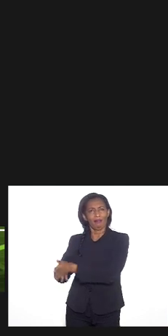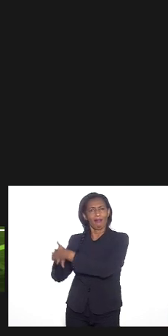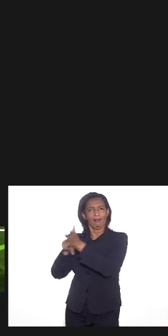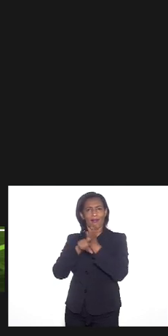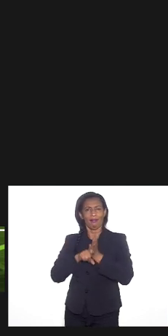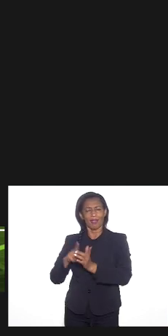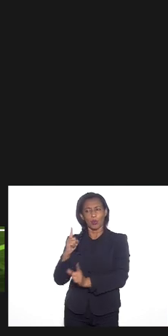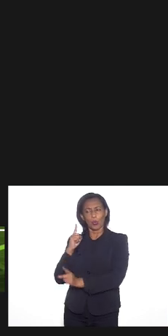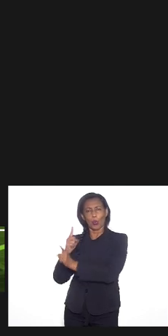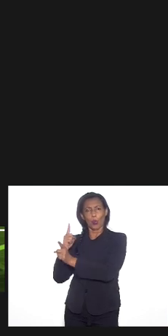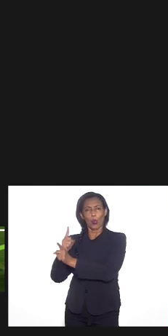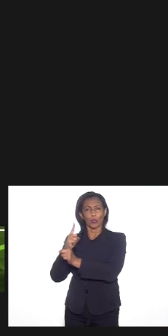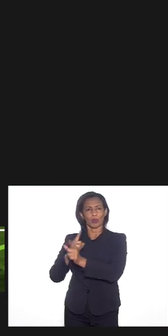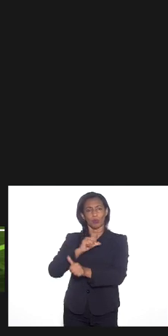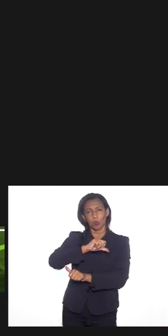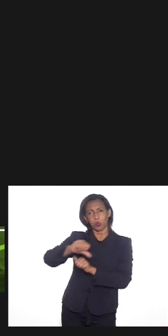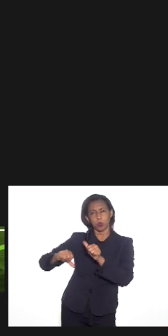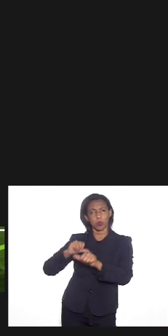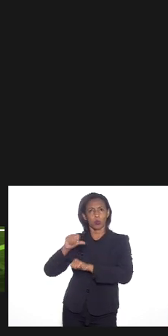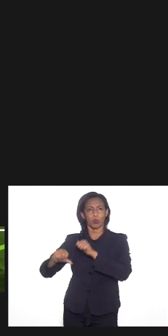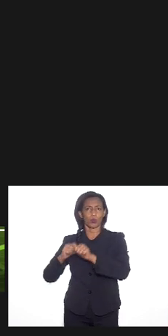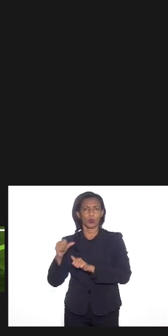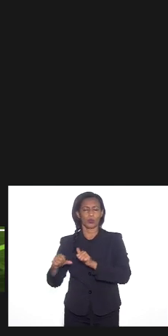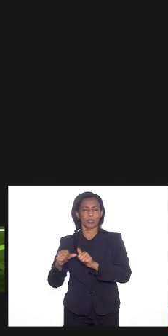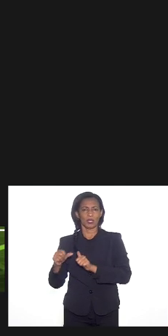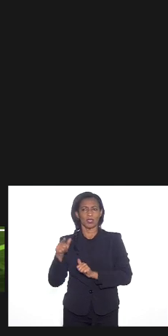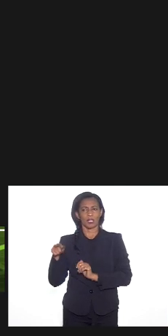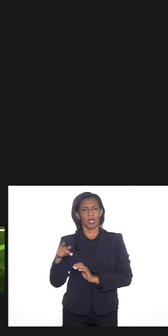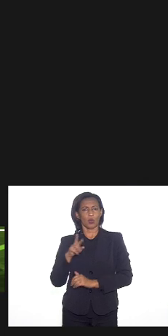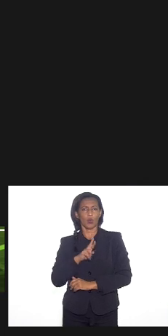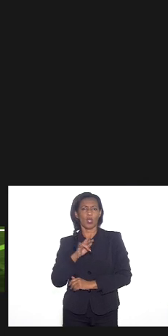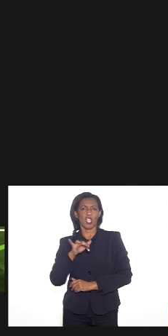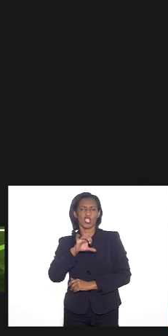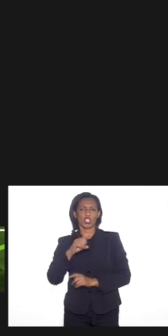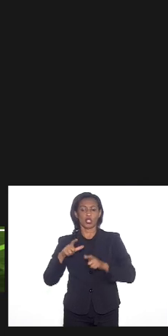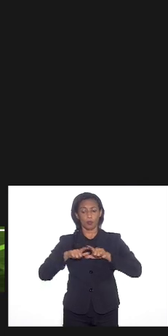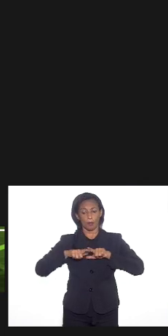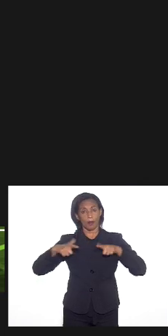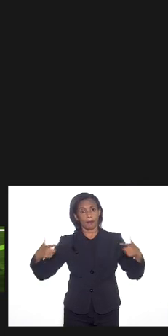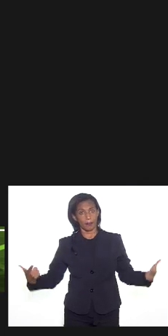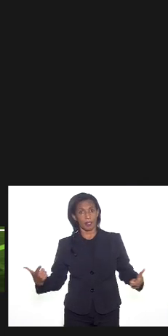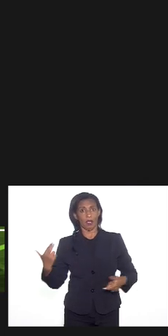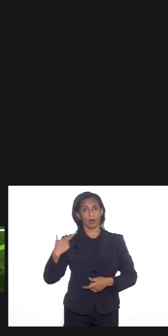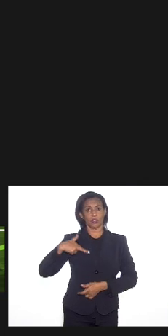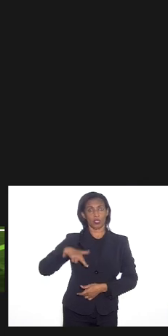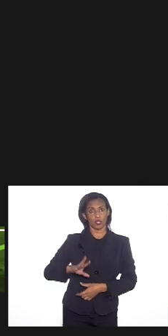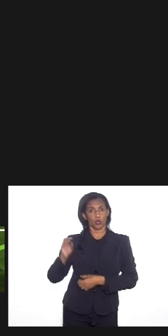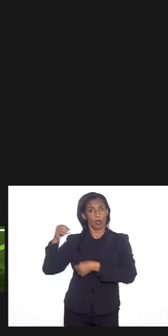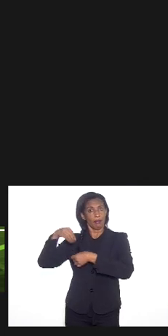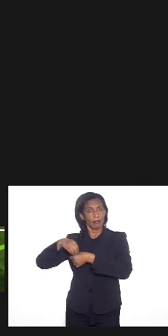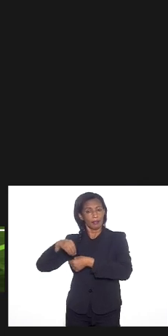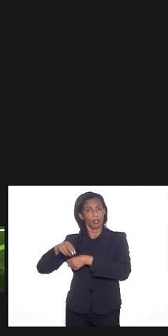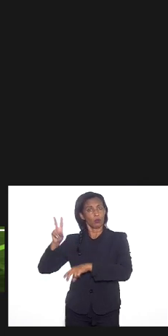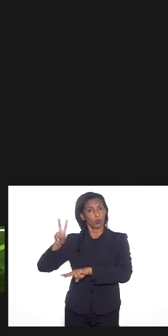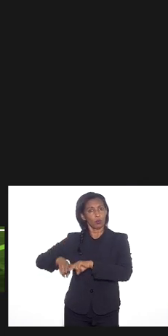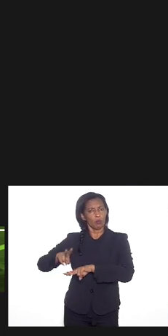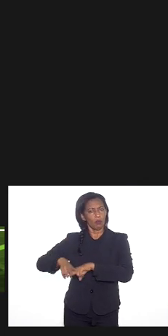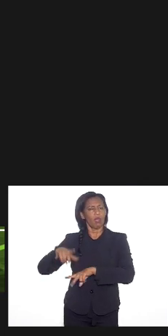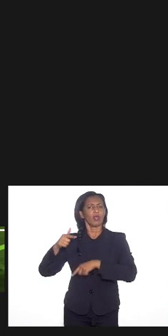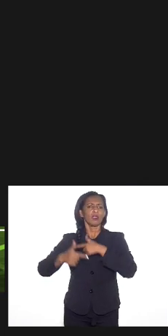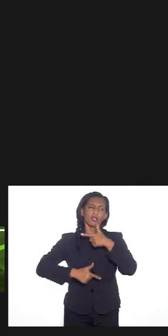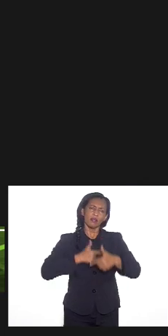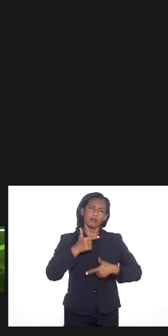-chave houve uma modificação nos registros de ocorrência para ampliar o número de religiões tudo mais e estava sendo trabalhado